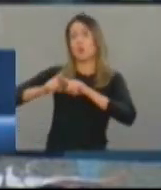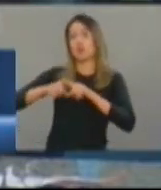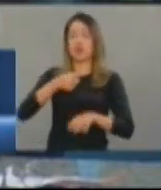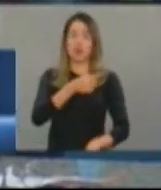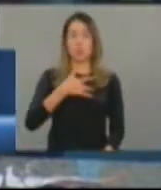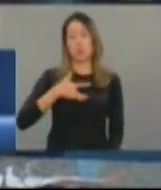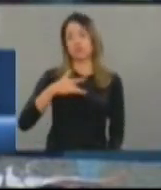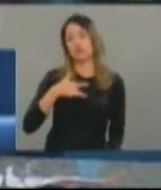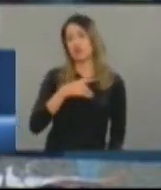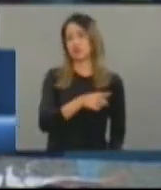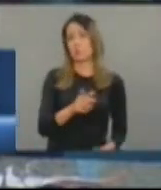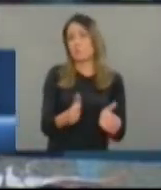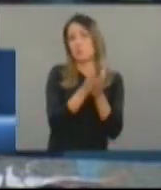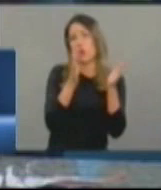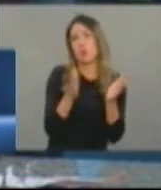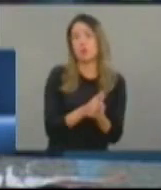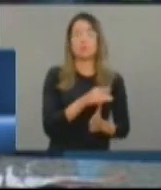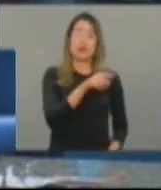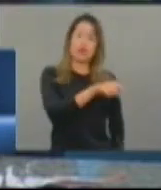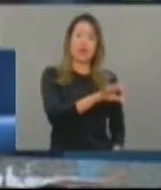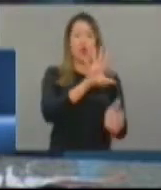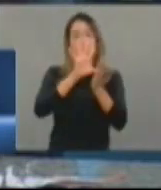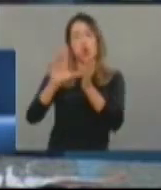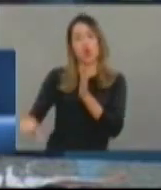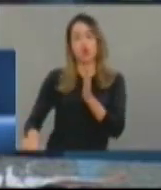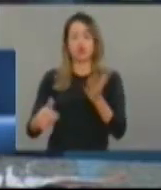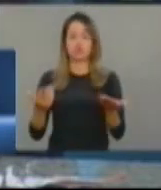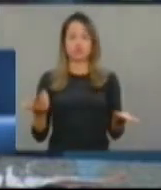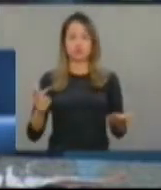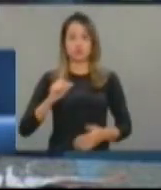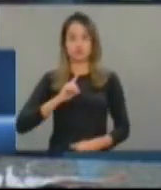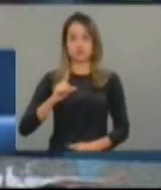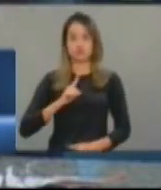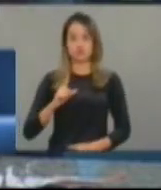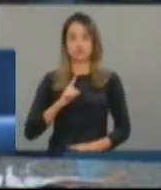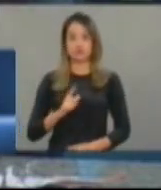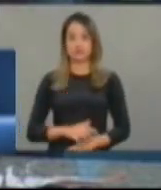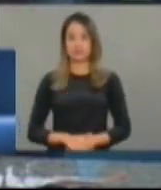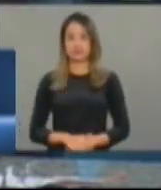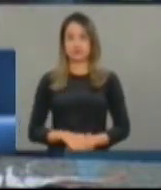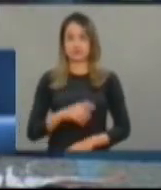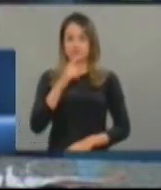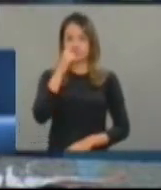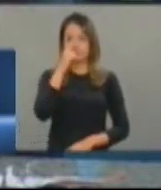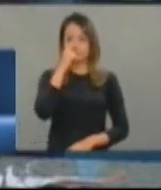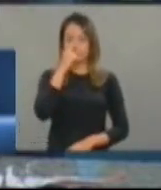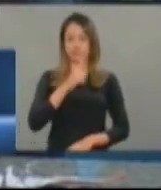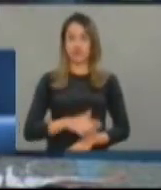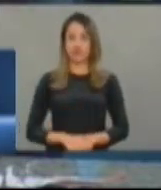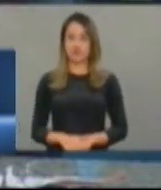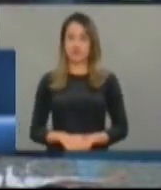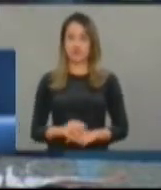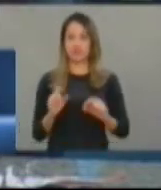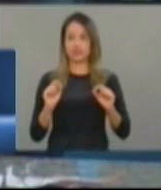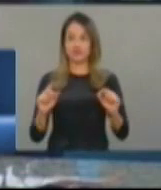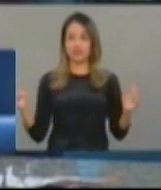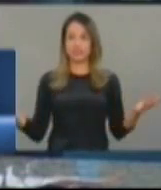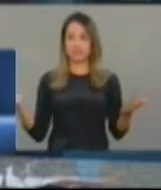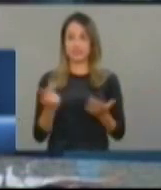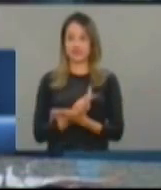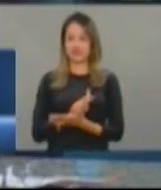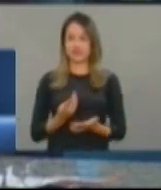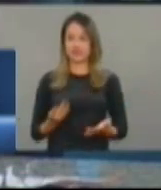destino obrigatoriamente a droga e a violência. Eu acho que há